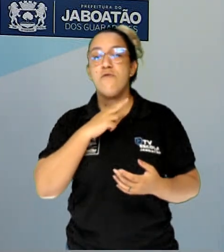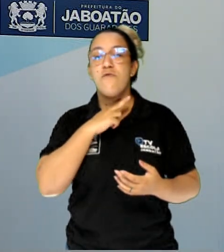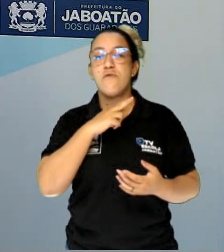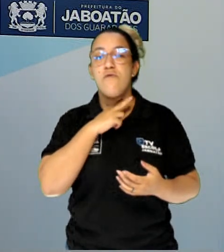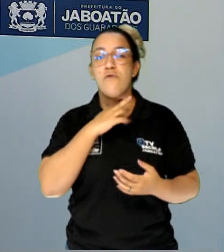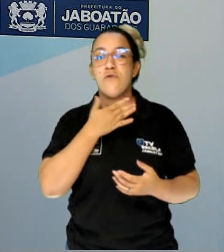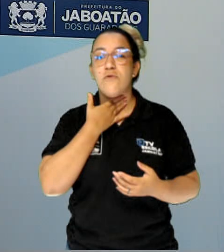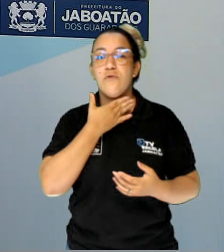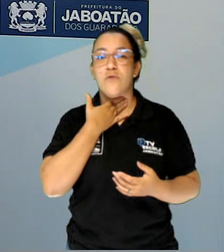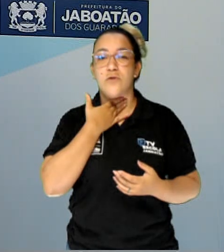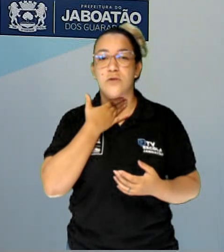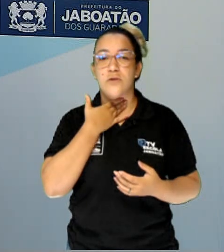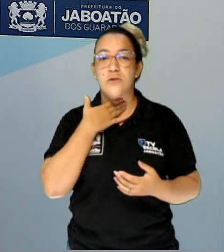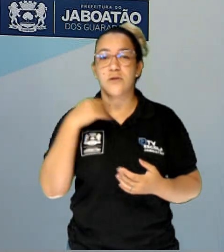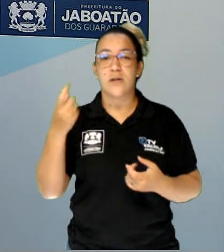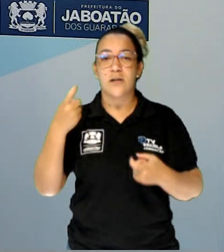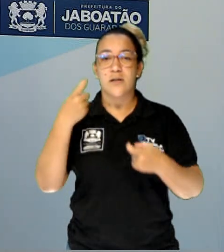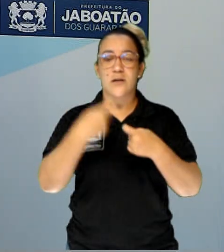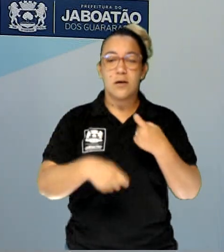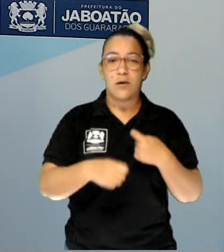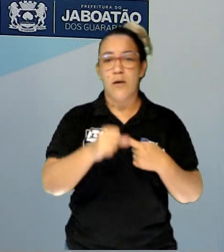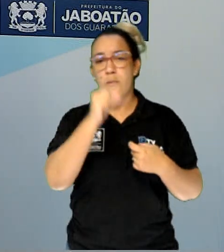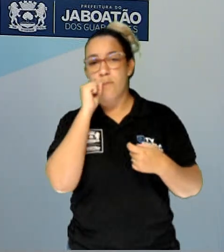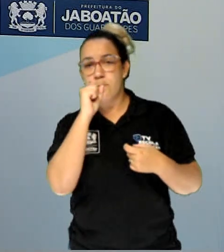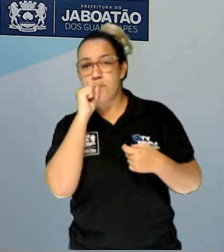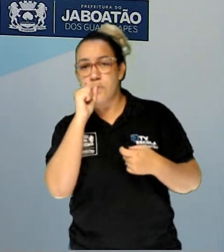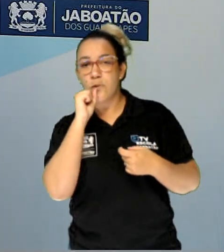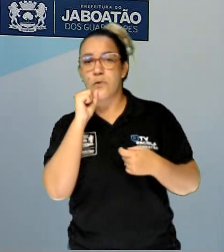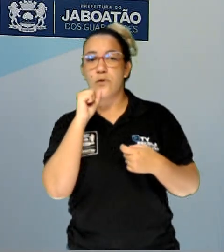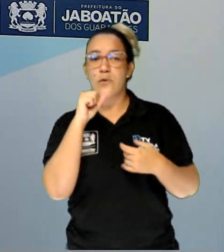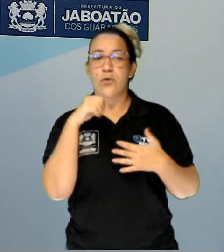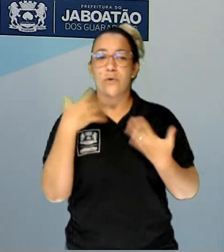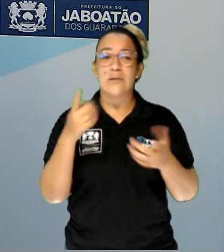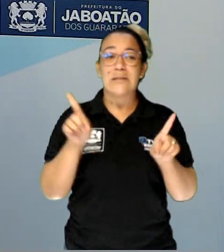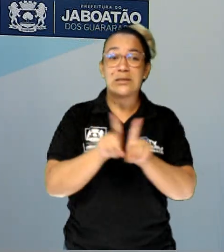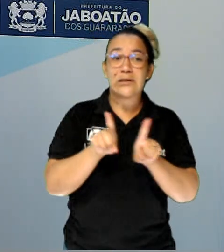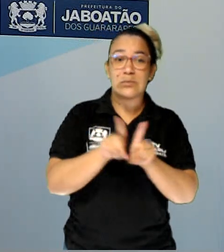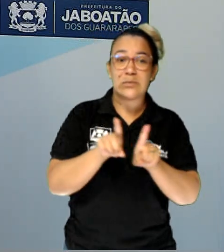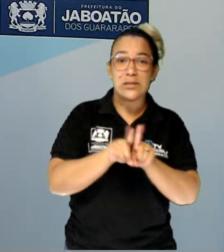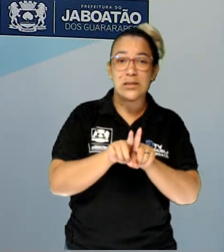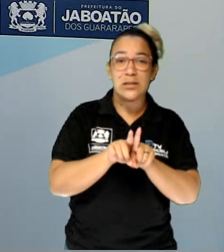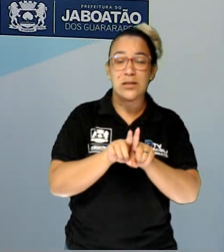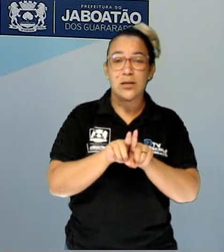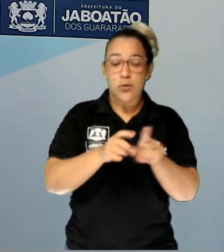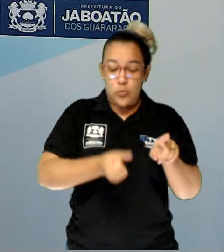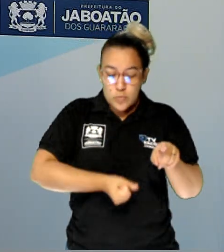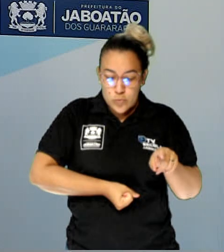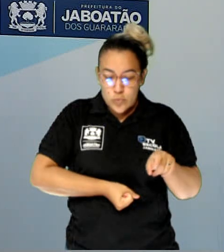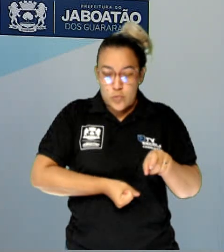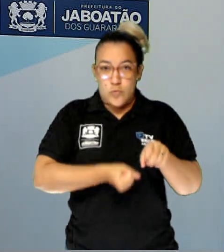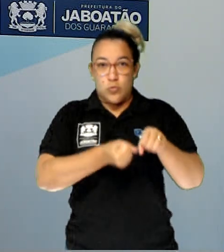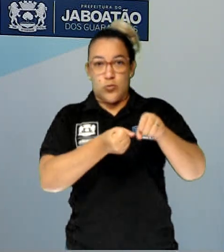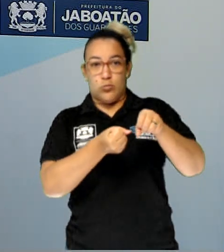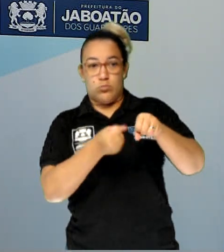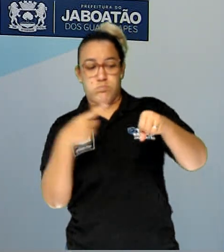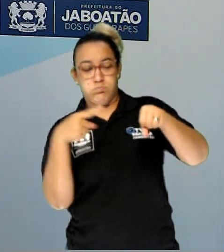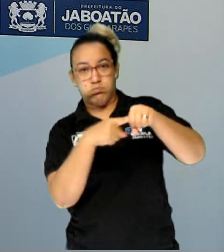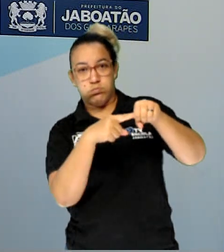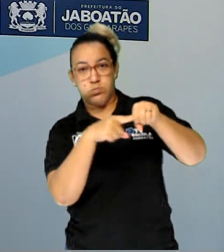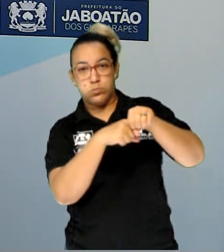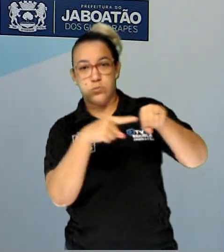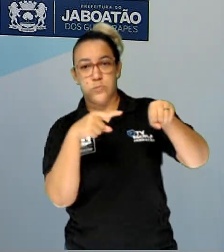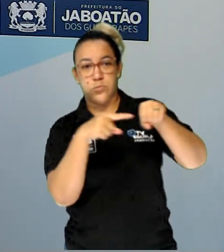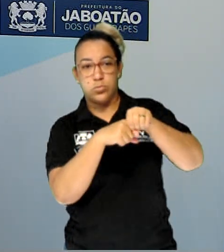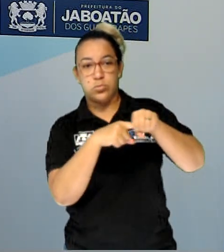relação íntima é uma relação oral, e inflamação do ânus também, quando há uma relação íntima nessa